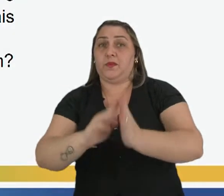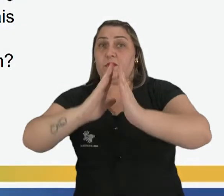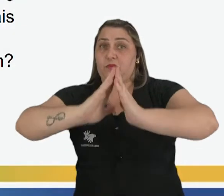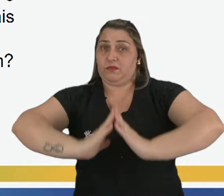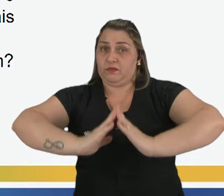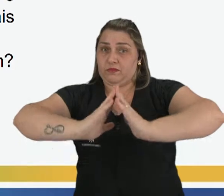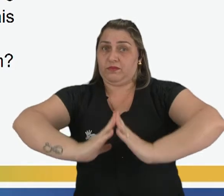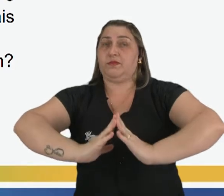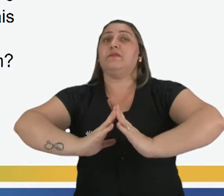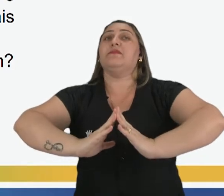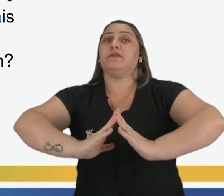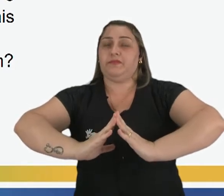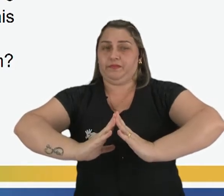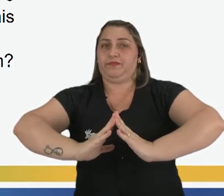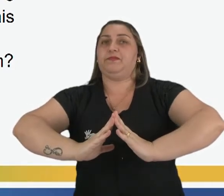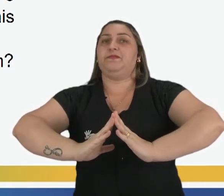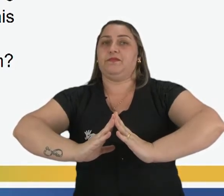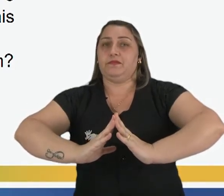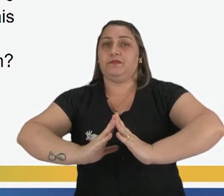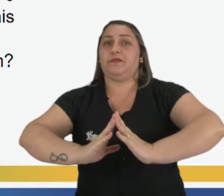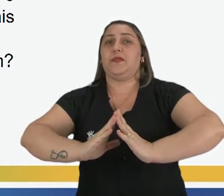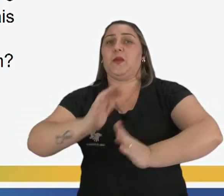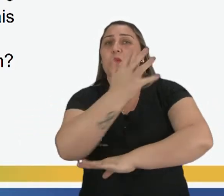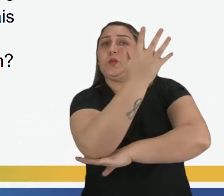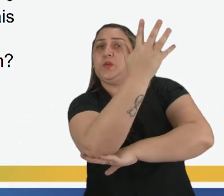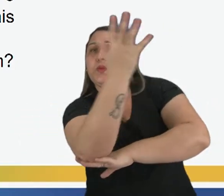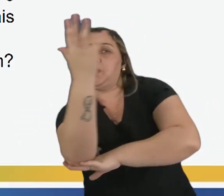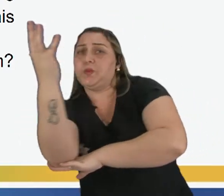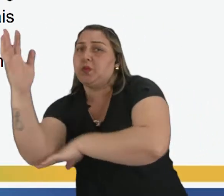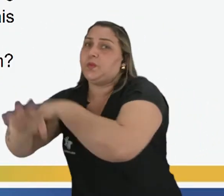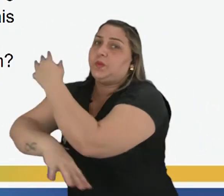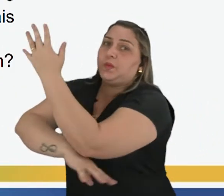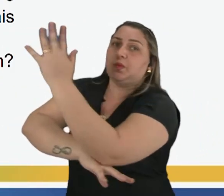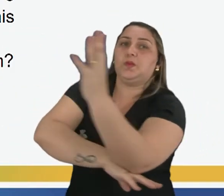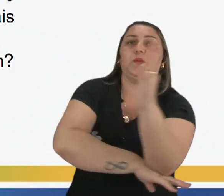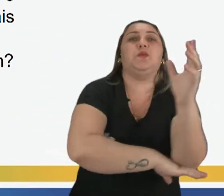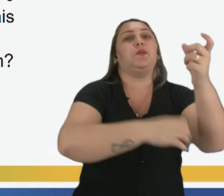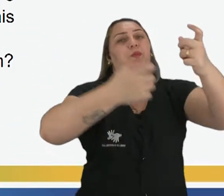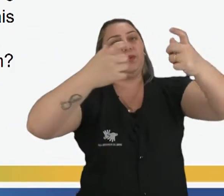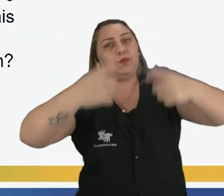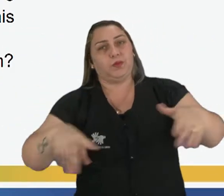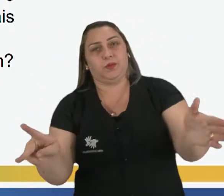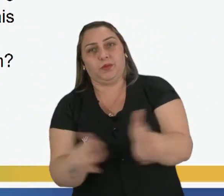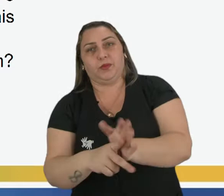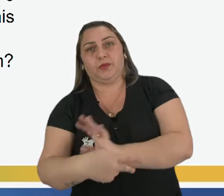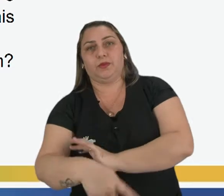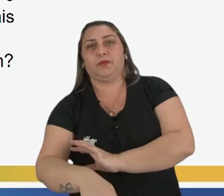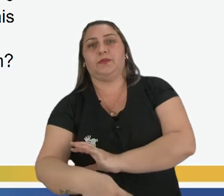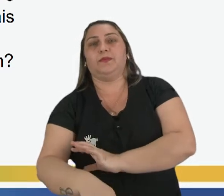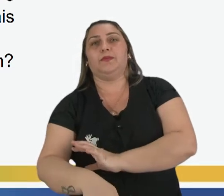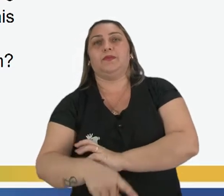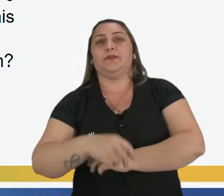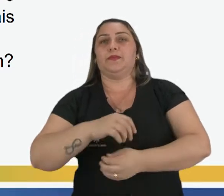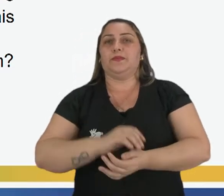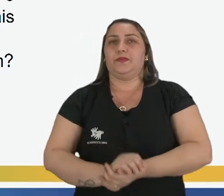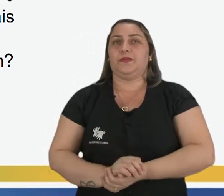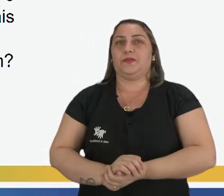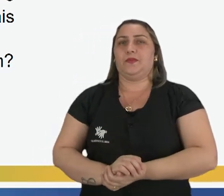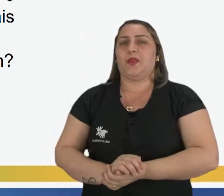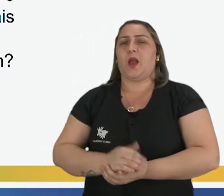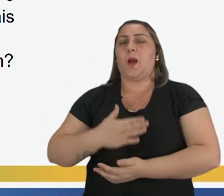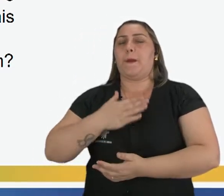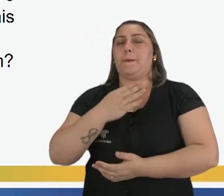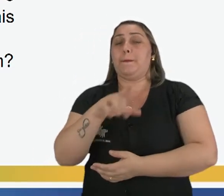O meio em que vivem é um meio ambiente. É um ambiente. O ambiente deles. O seu ambiente